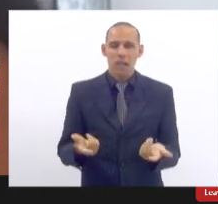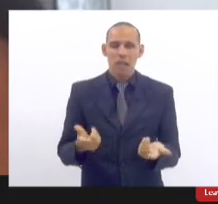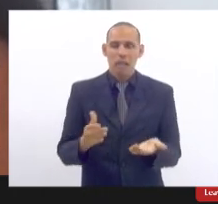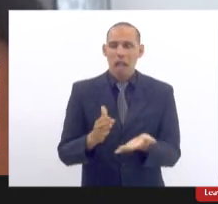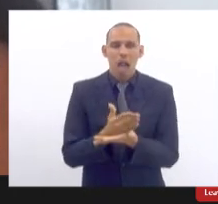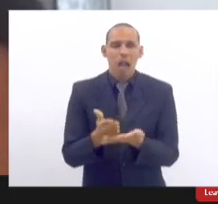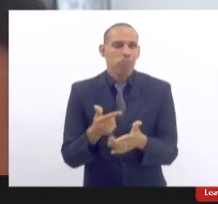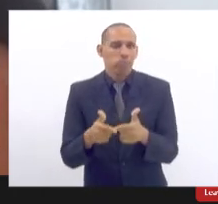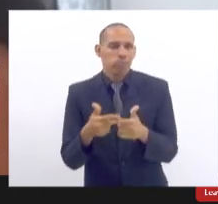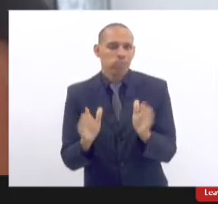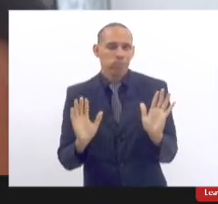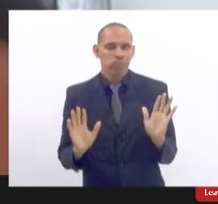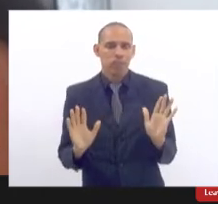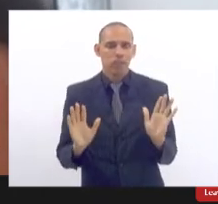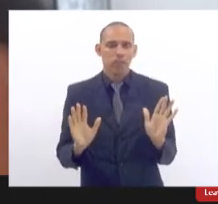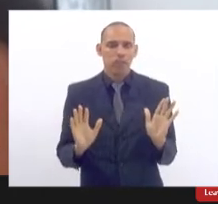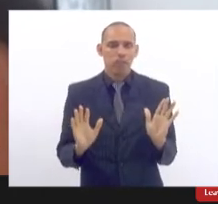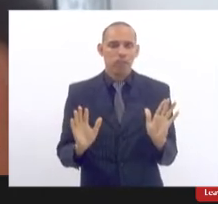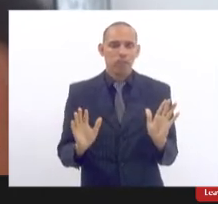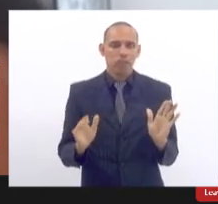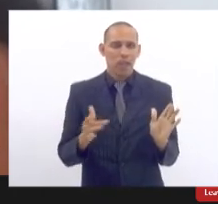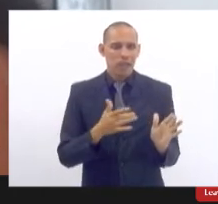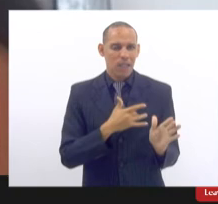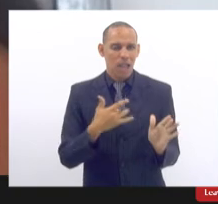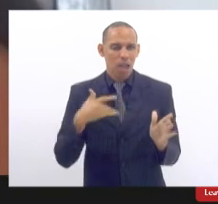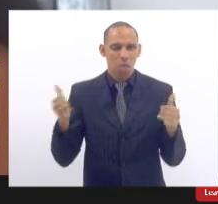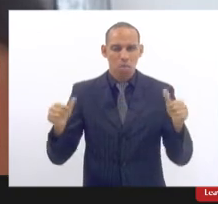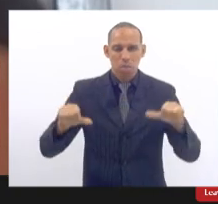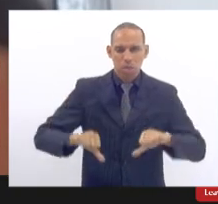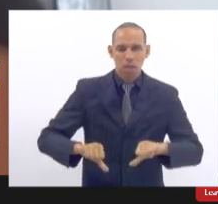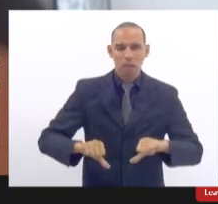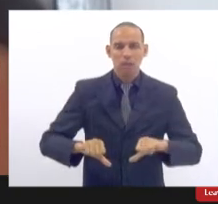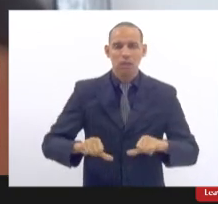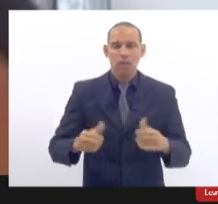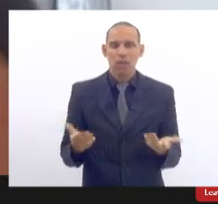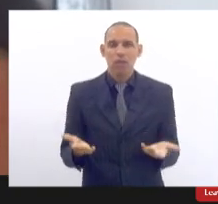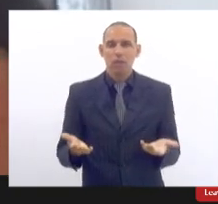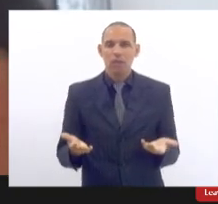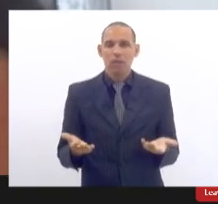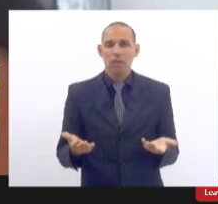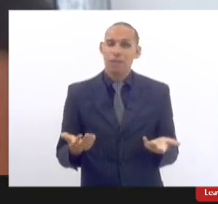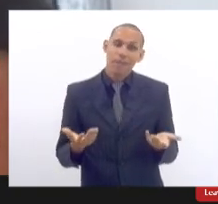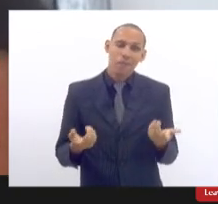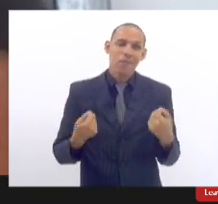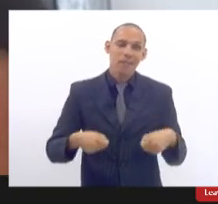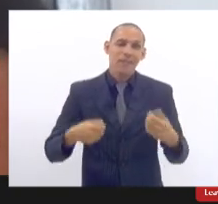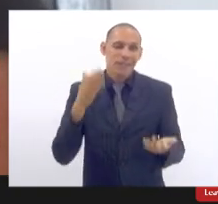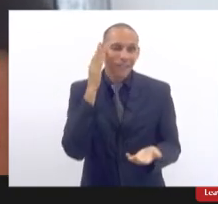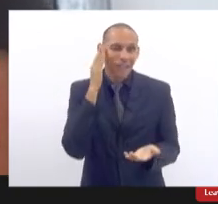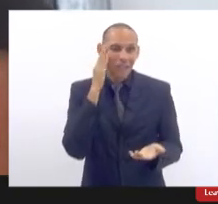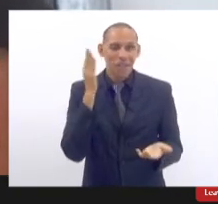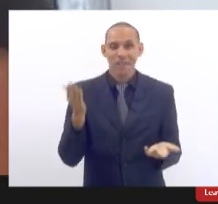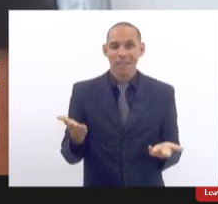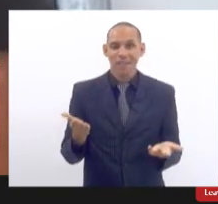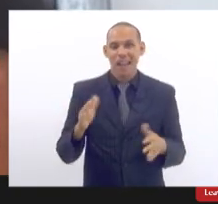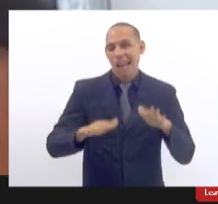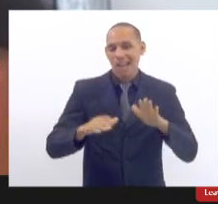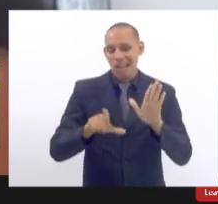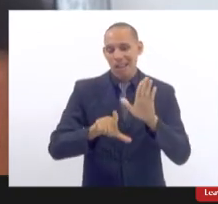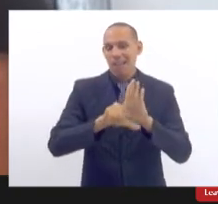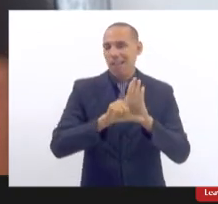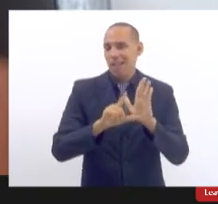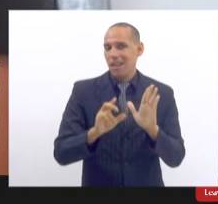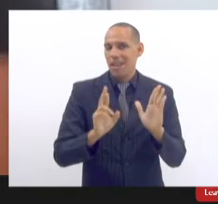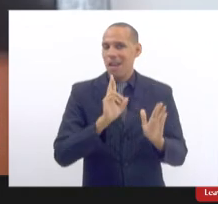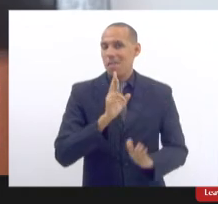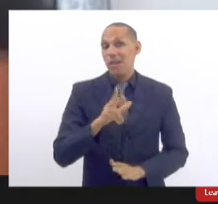problemas de saúde acarretam problemas de saúde eu queria até essa pergunta talvez até tenha na sua lei eu